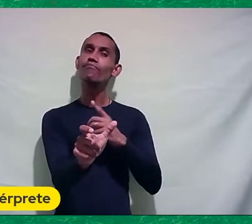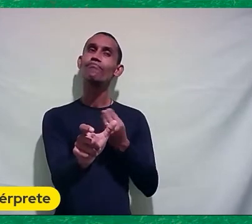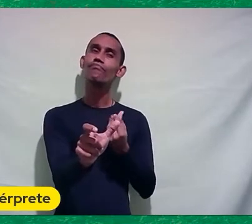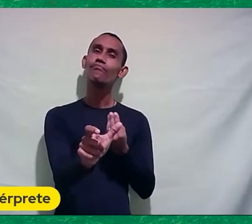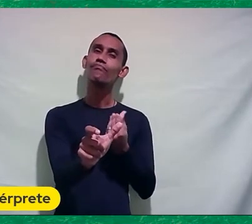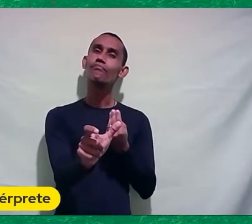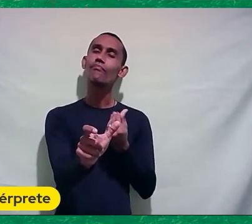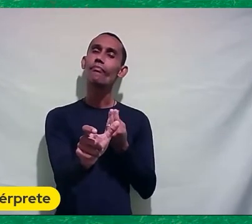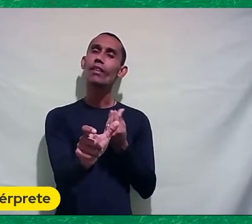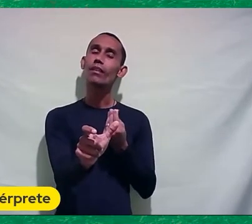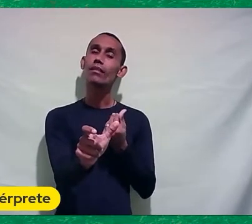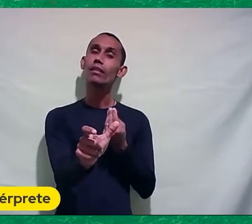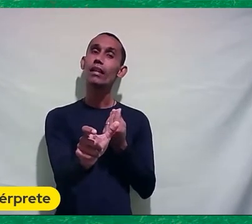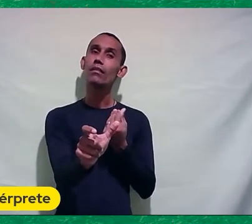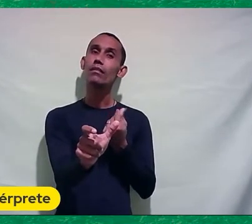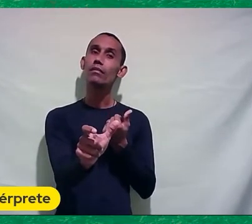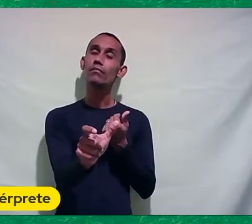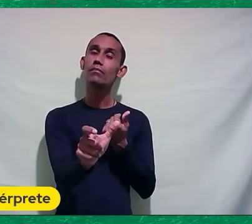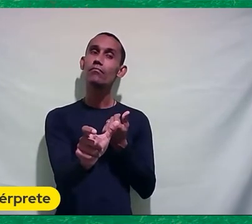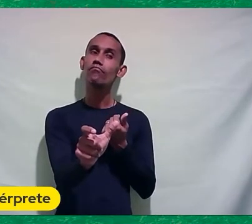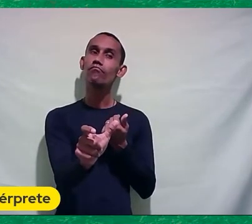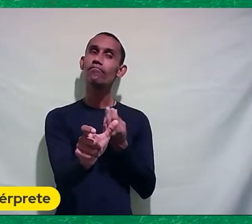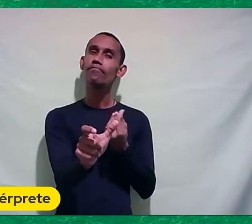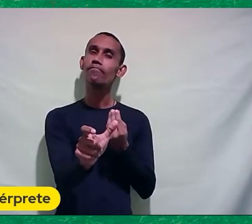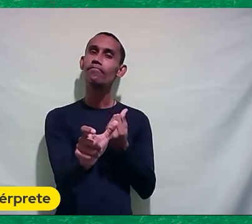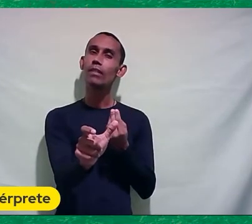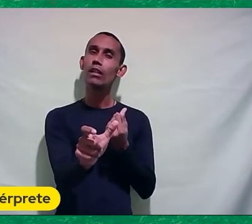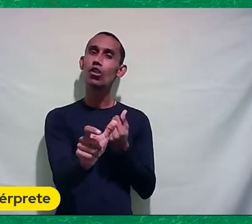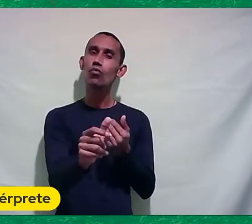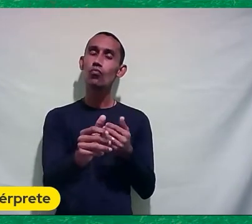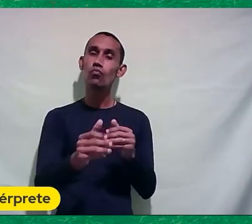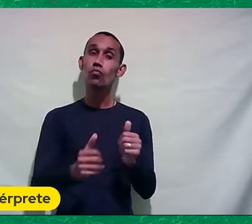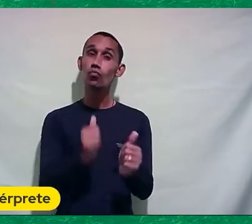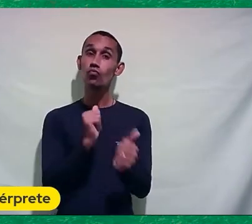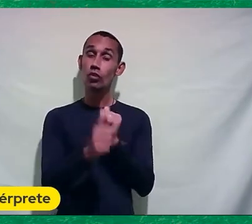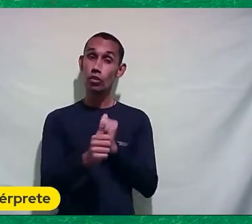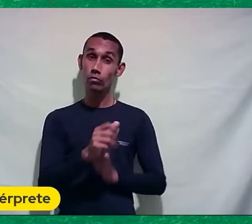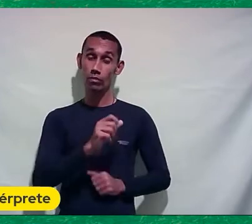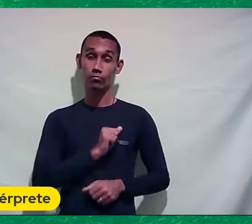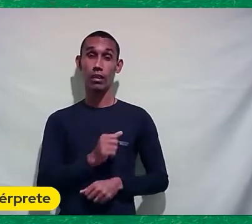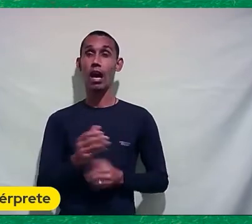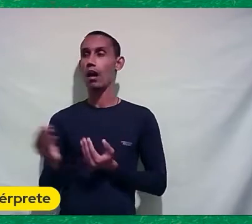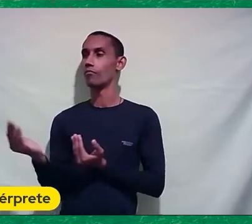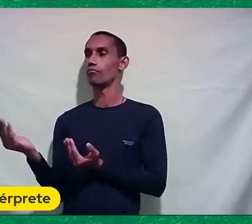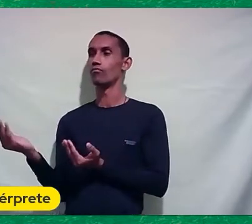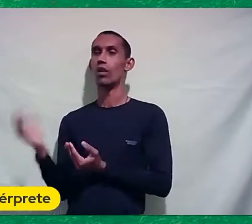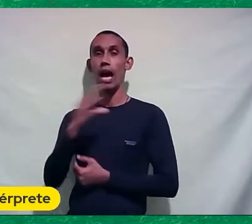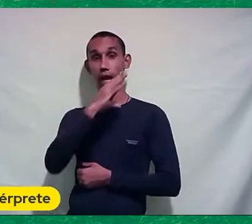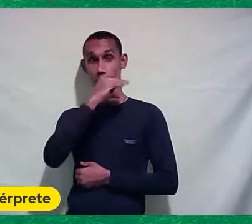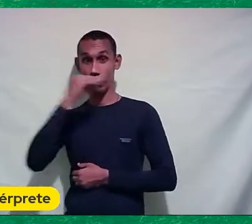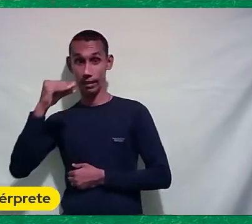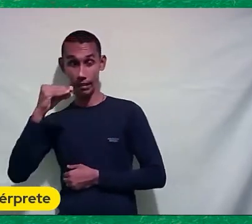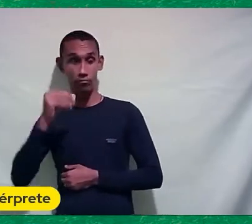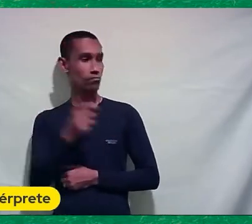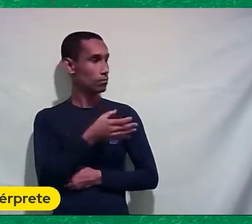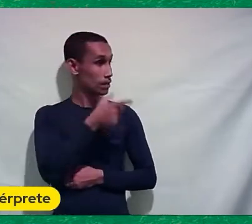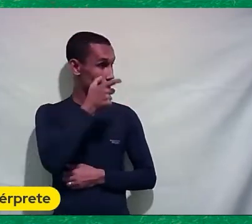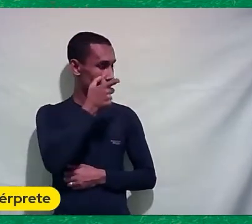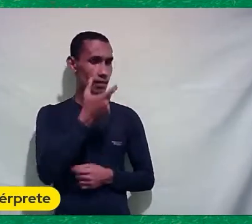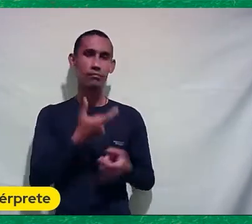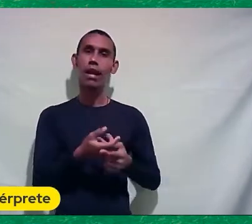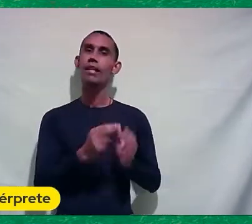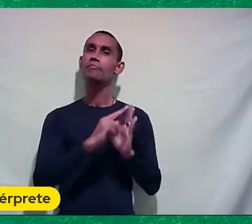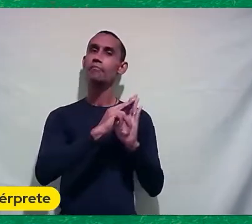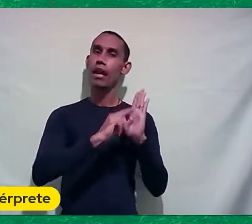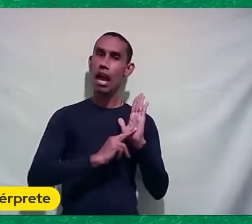Ele dirigiu Um time de futebol De adolescentes E era muito interessante Porque tem aquelas regras